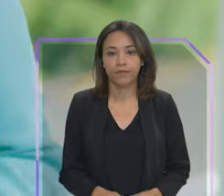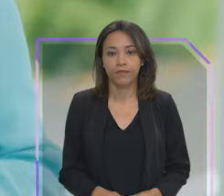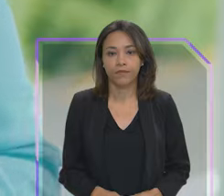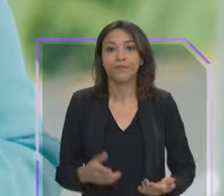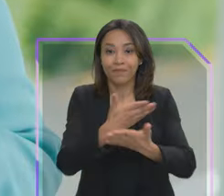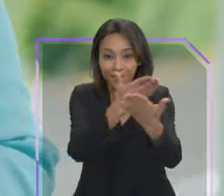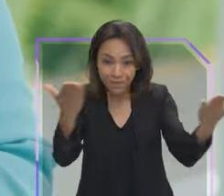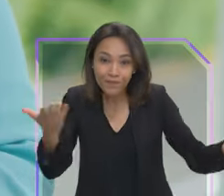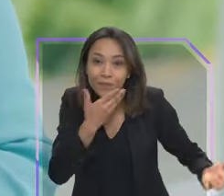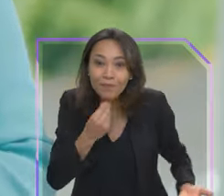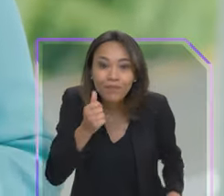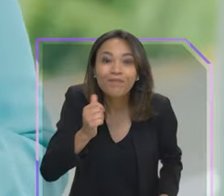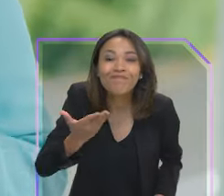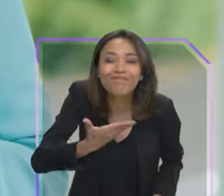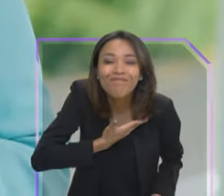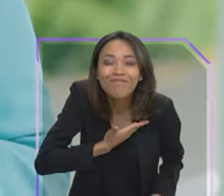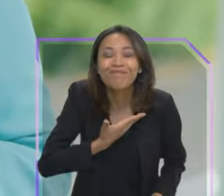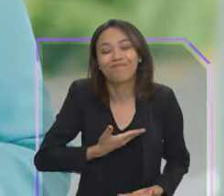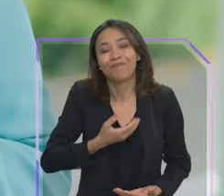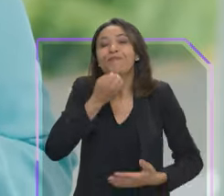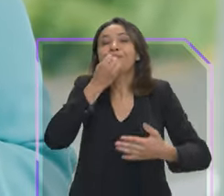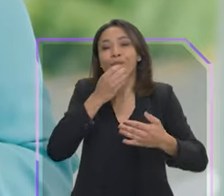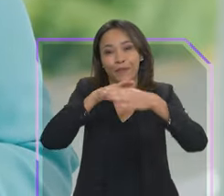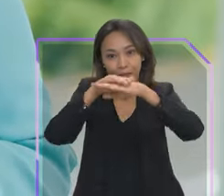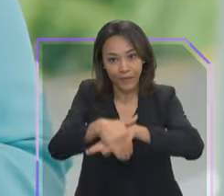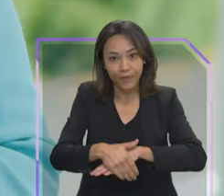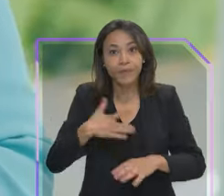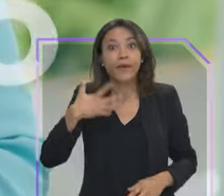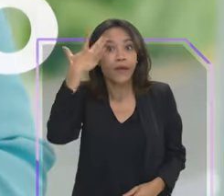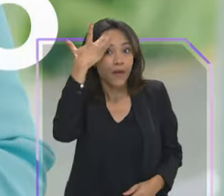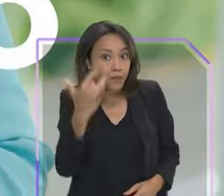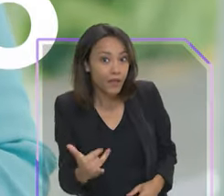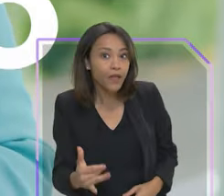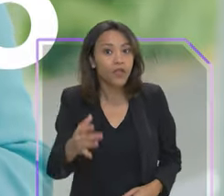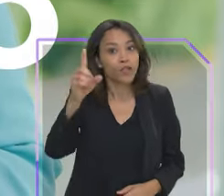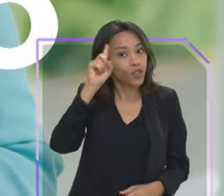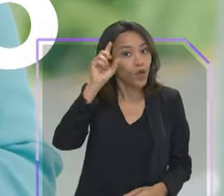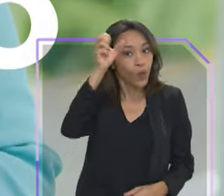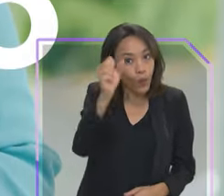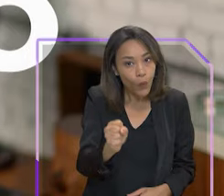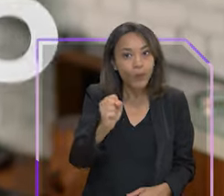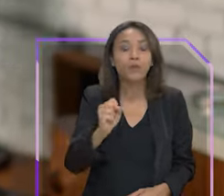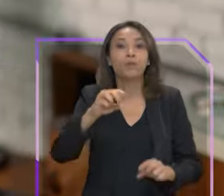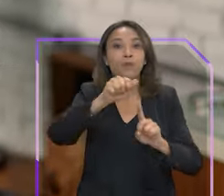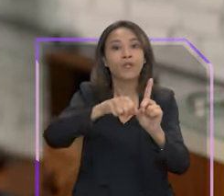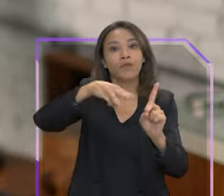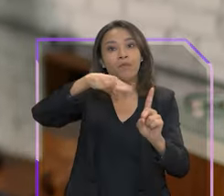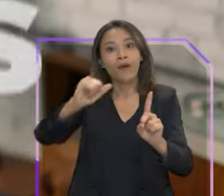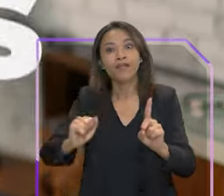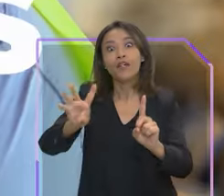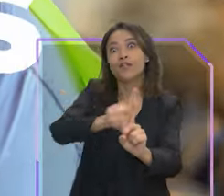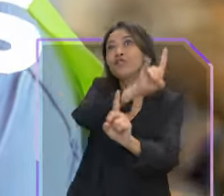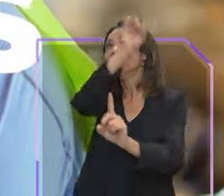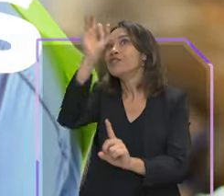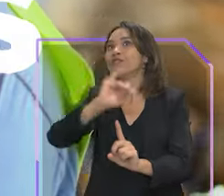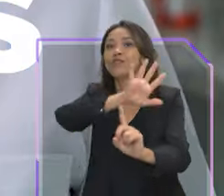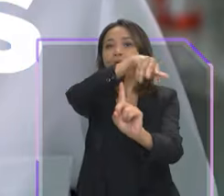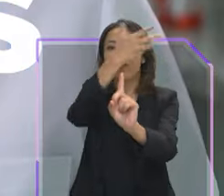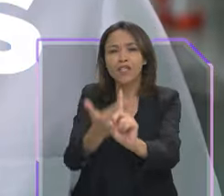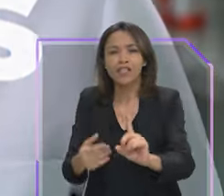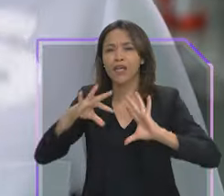Minhas amigas e meus amigos, boa noite. Amanhã, 8 de março, é dia de homenagear todas as mulheres do mundo.